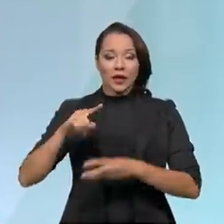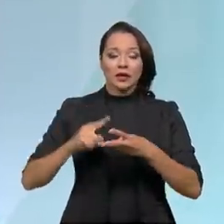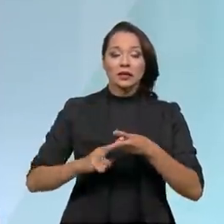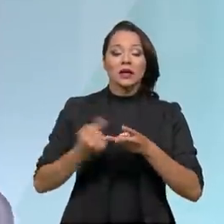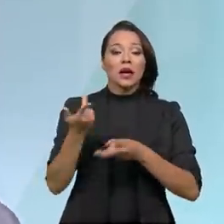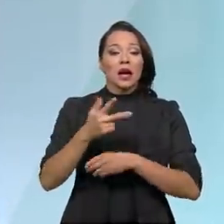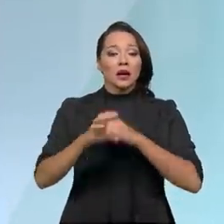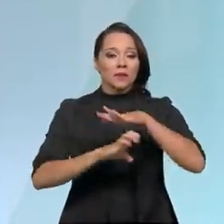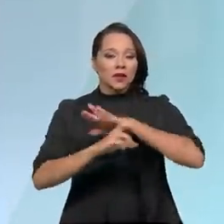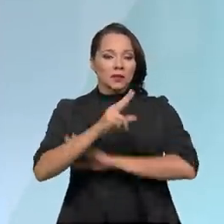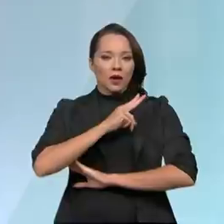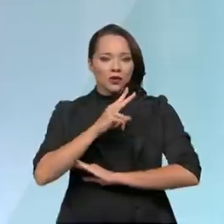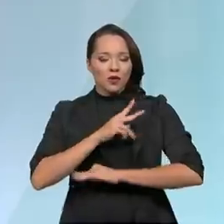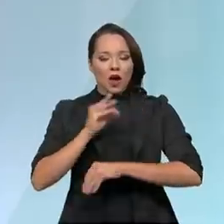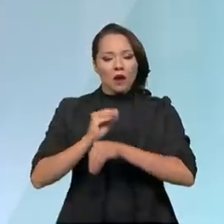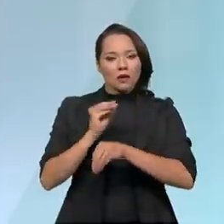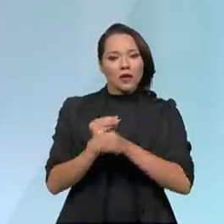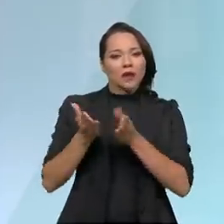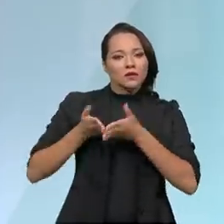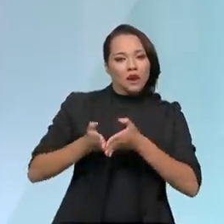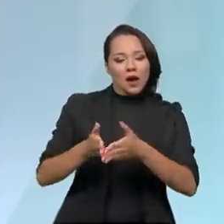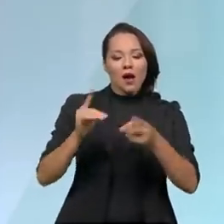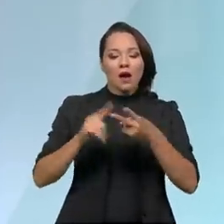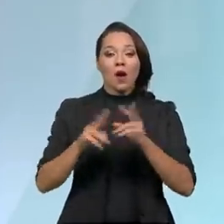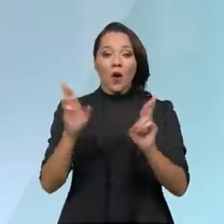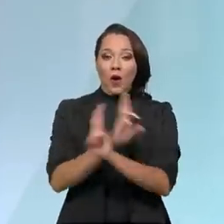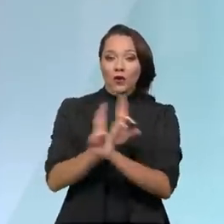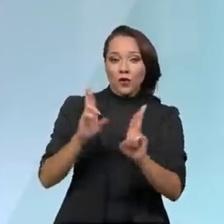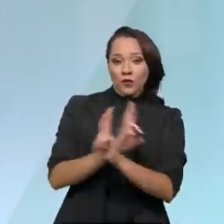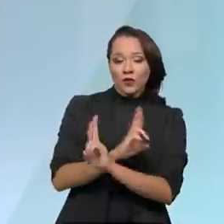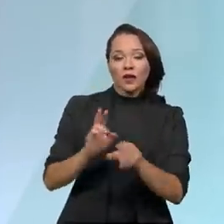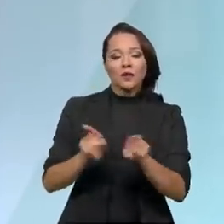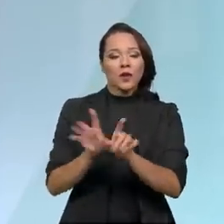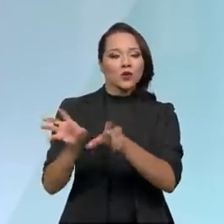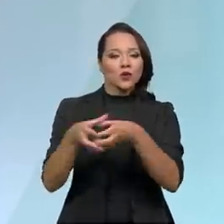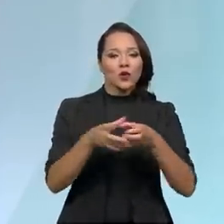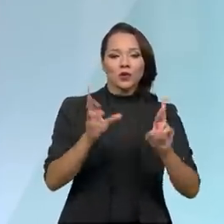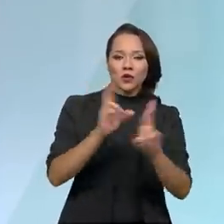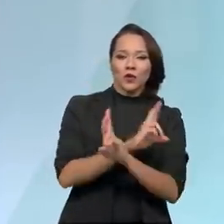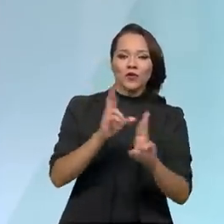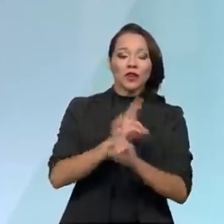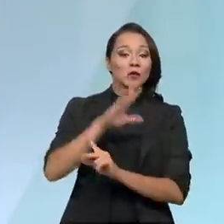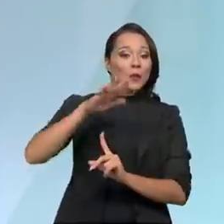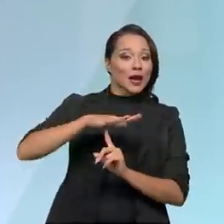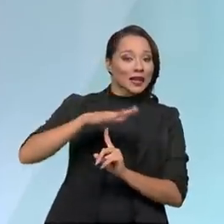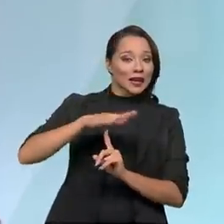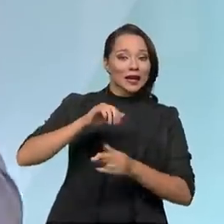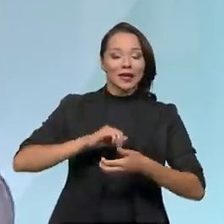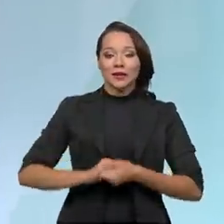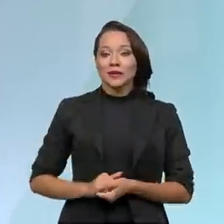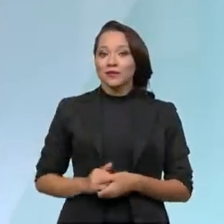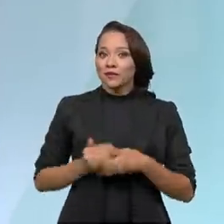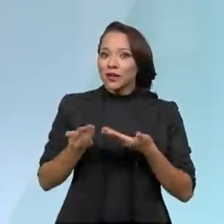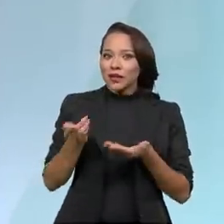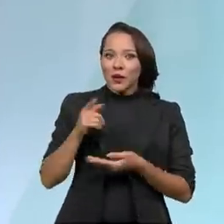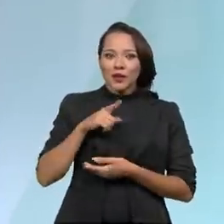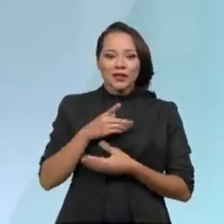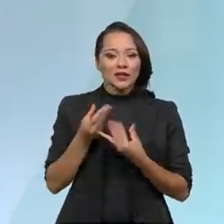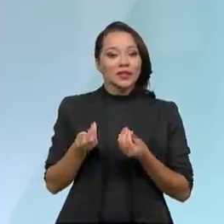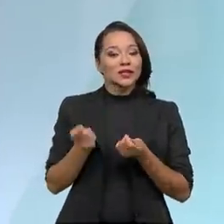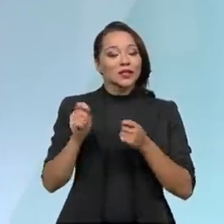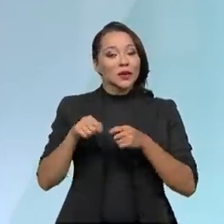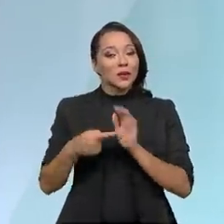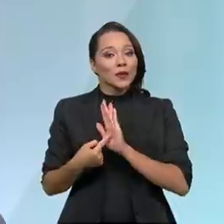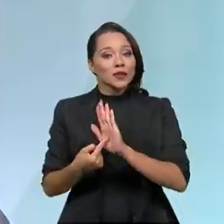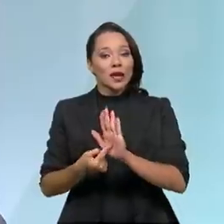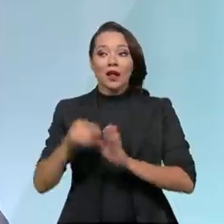portuárias, que são uma grande novidade. Rodovias, como o bloco de rodovias do Paraná. Então, gente... É um prenúncio de que nós